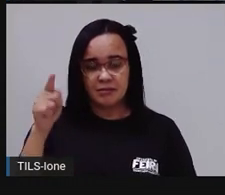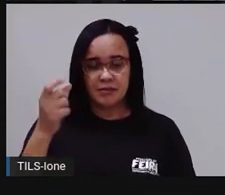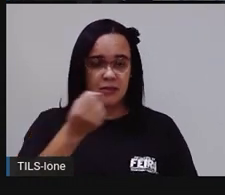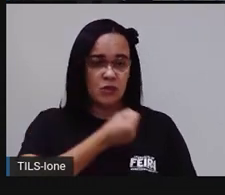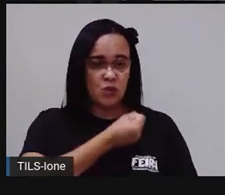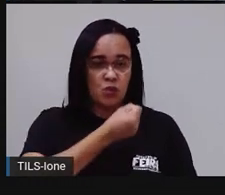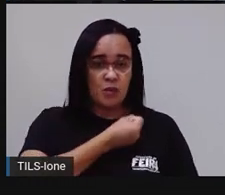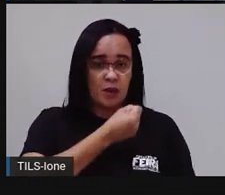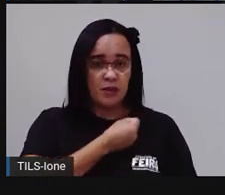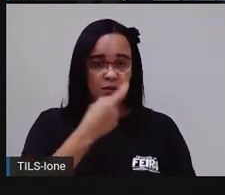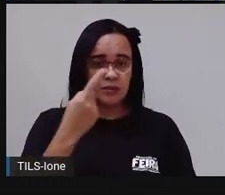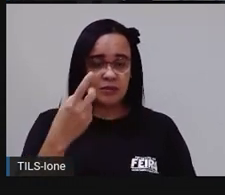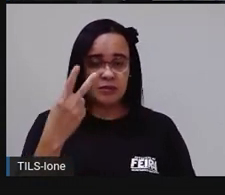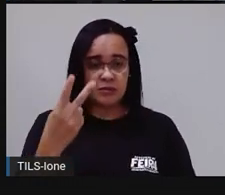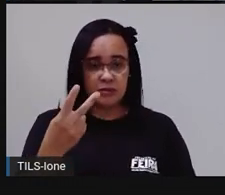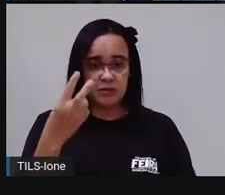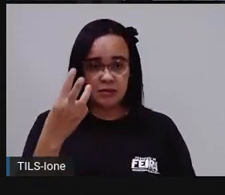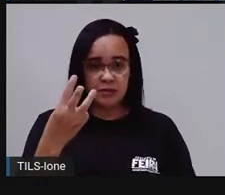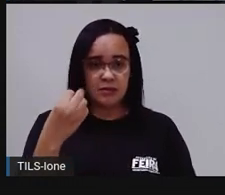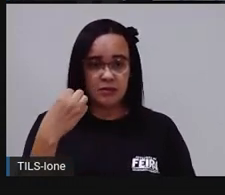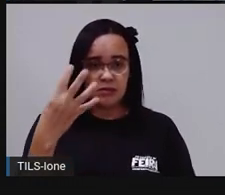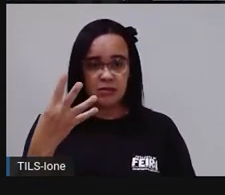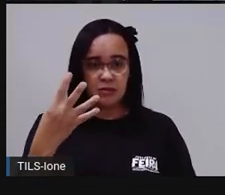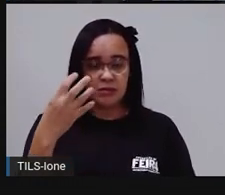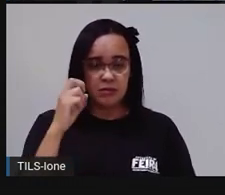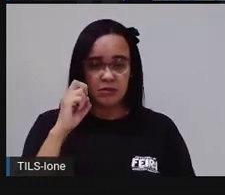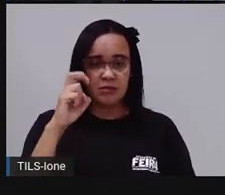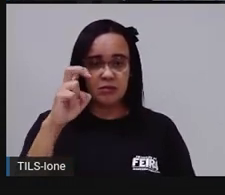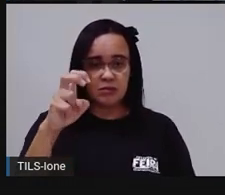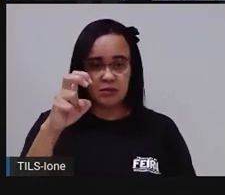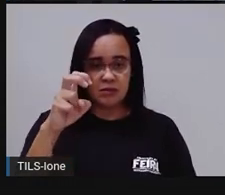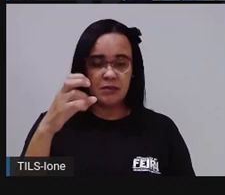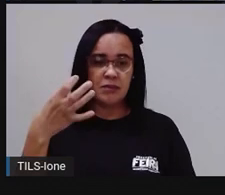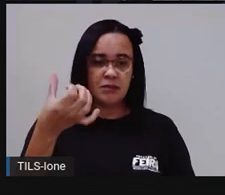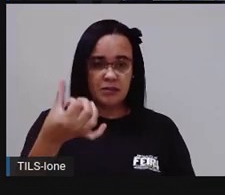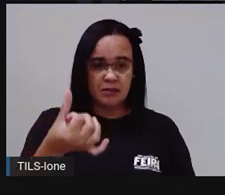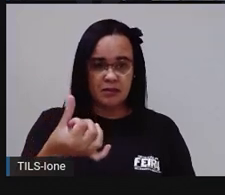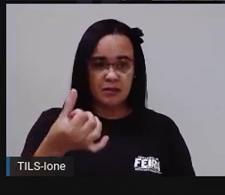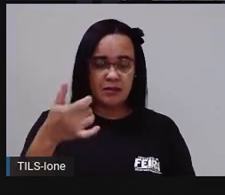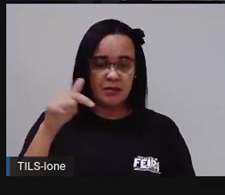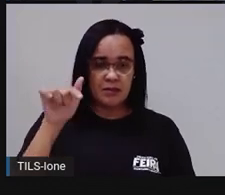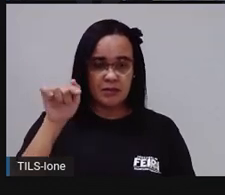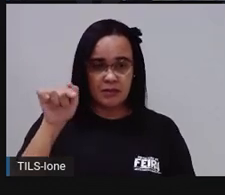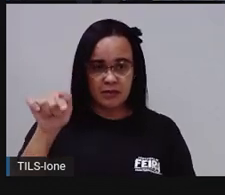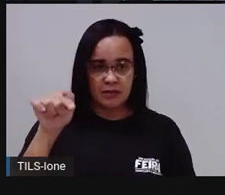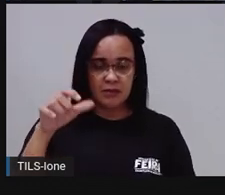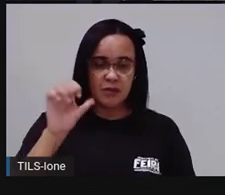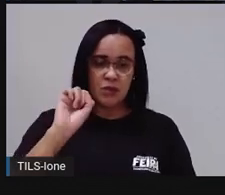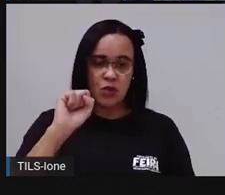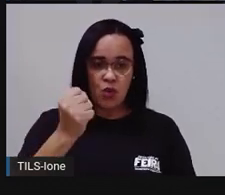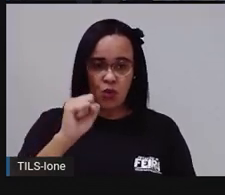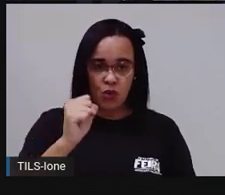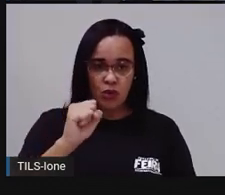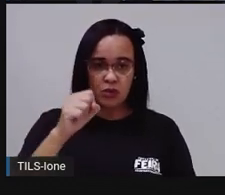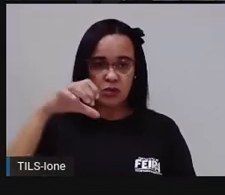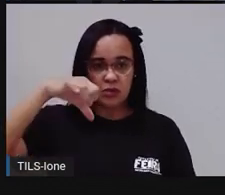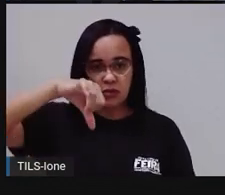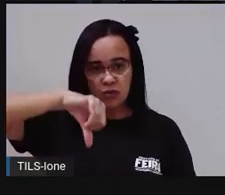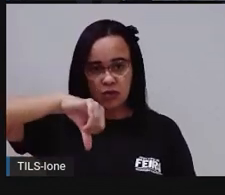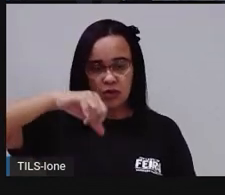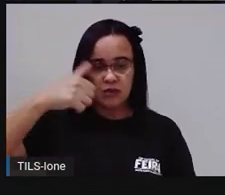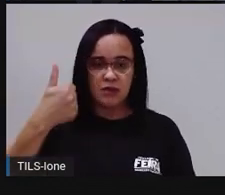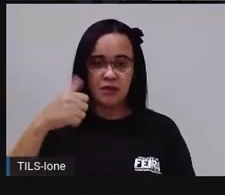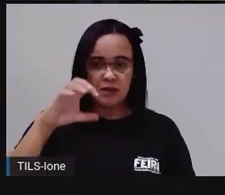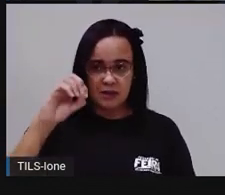1, 2, 3, 4, 5, 6, 7, 8,